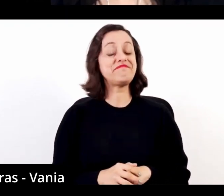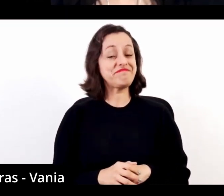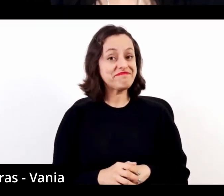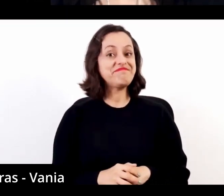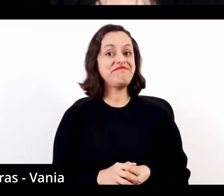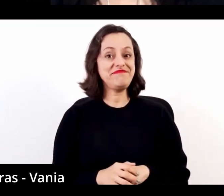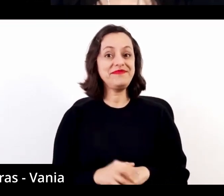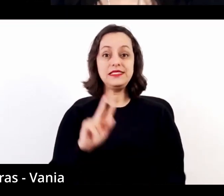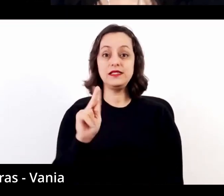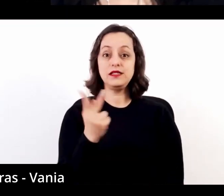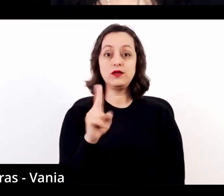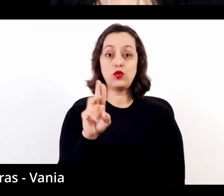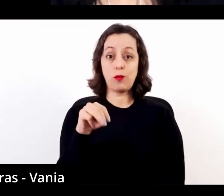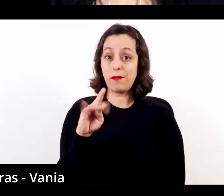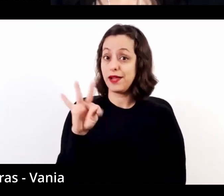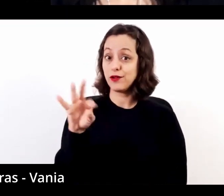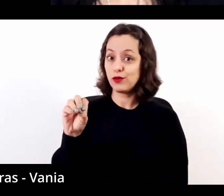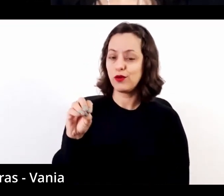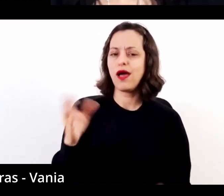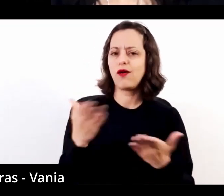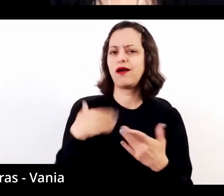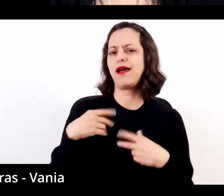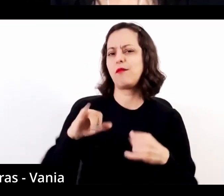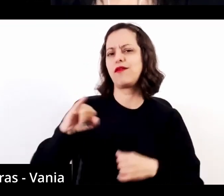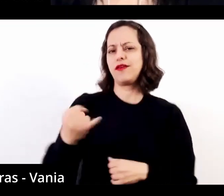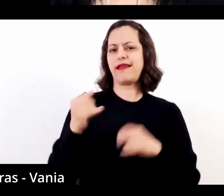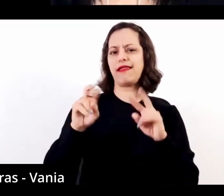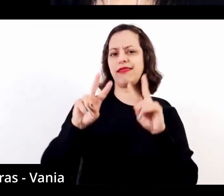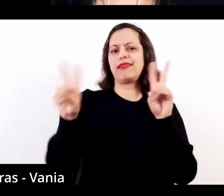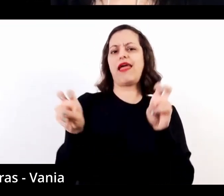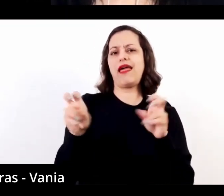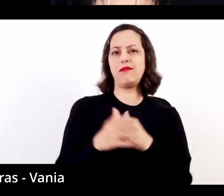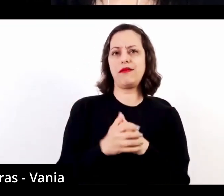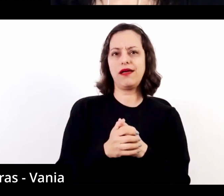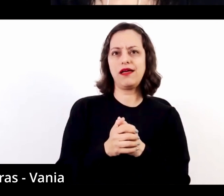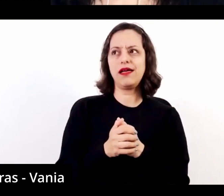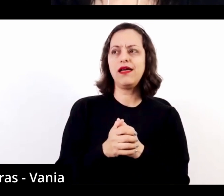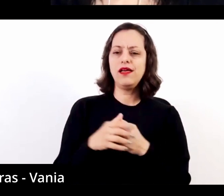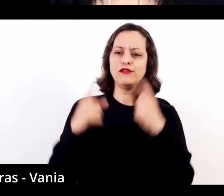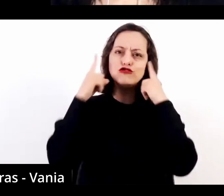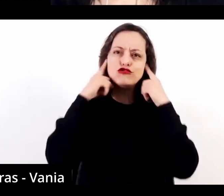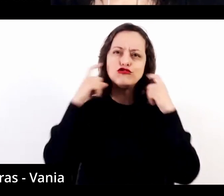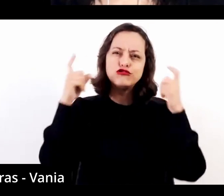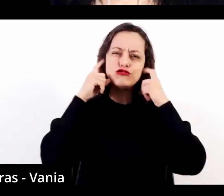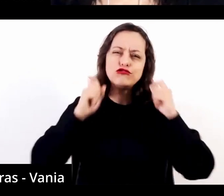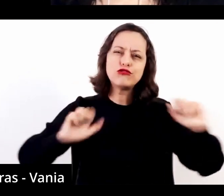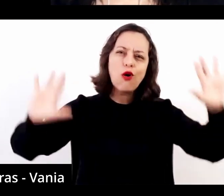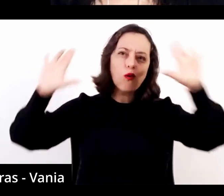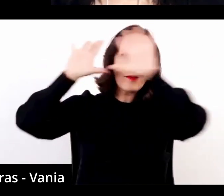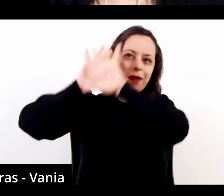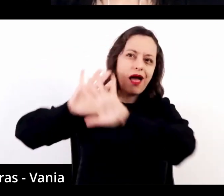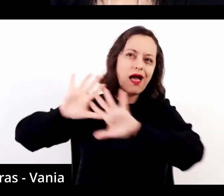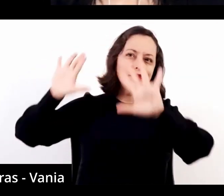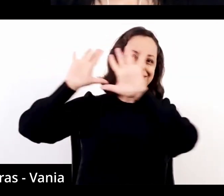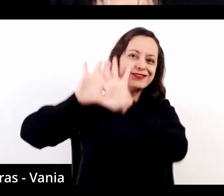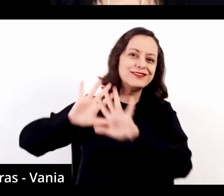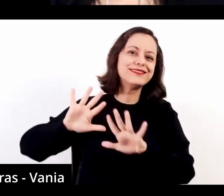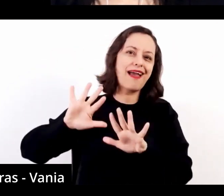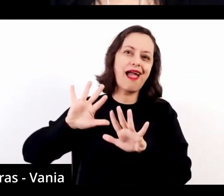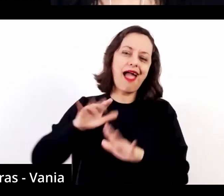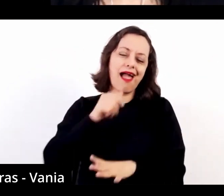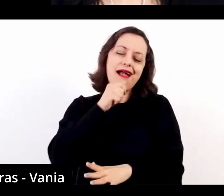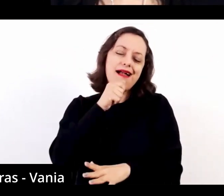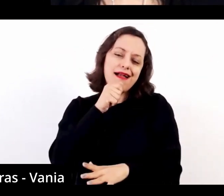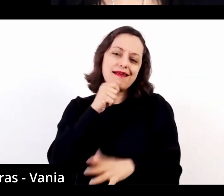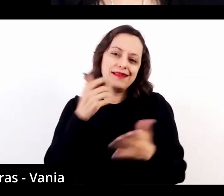Humberto, eu vou aproveitar que o tema, temática das imagens, os sons e imagens, ainda está